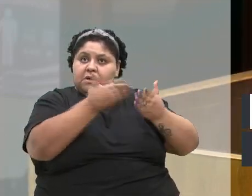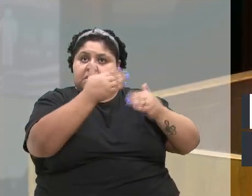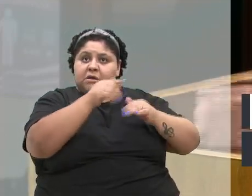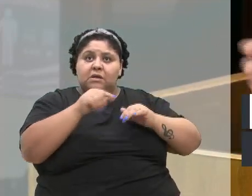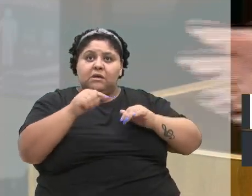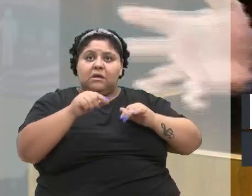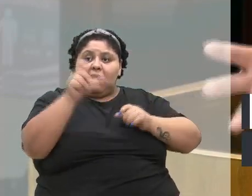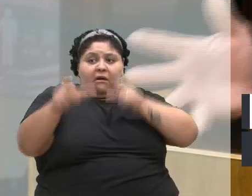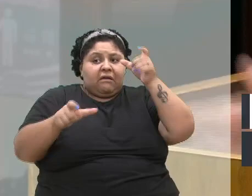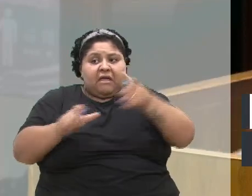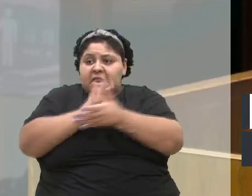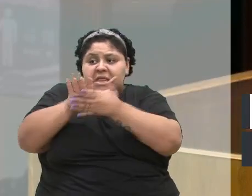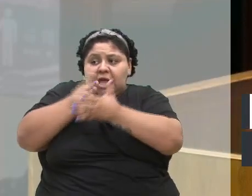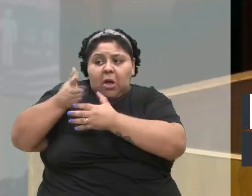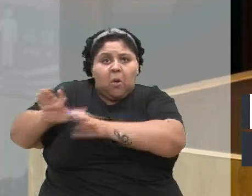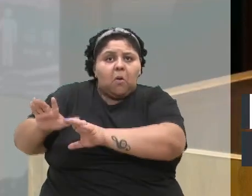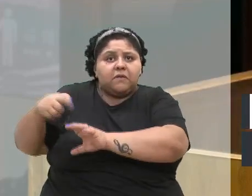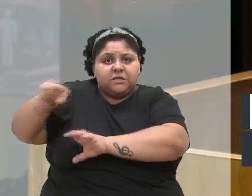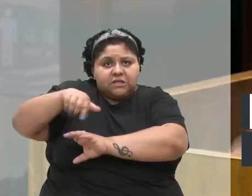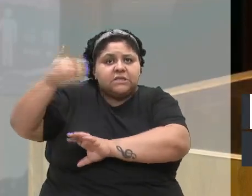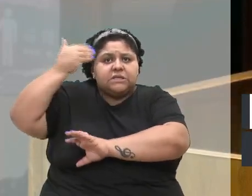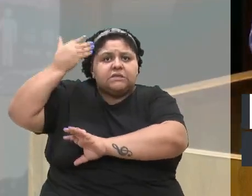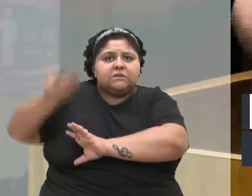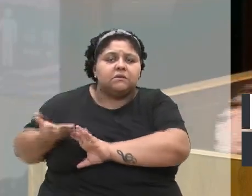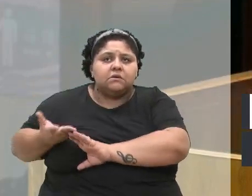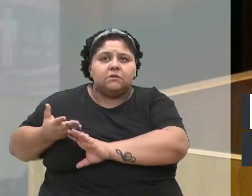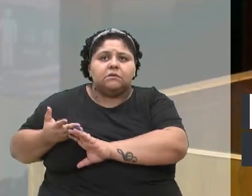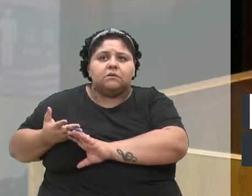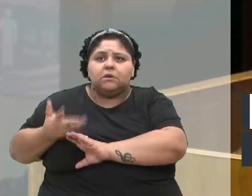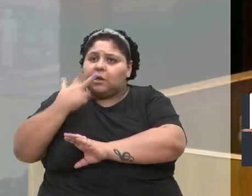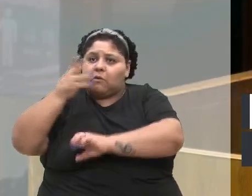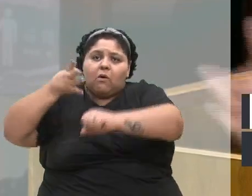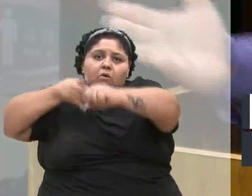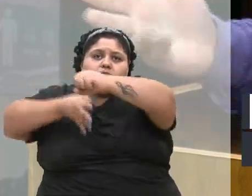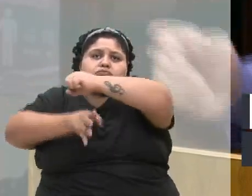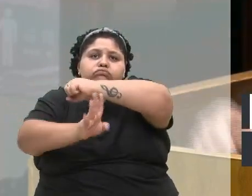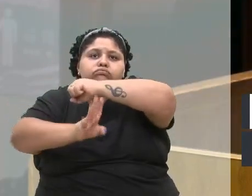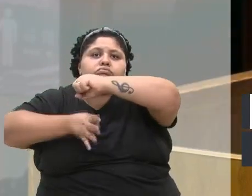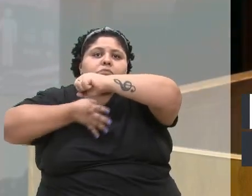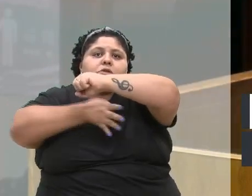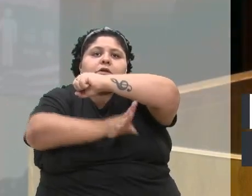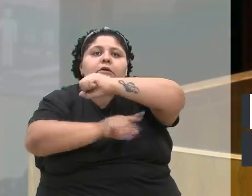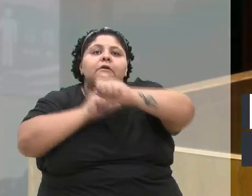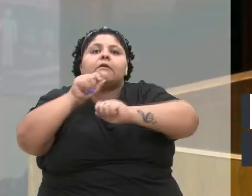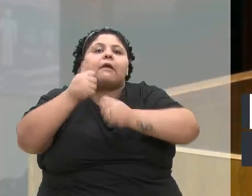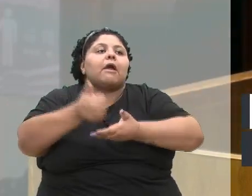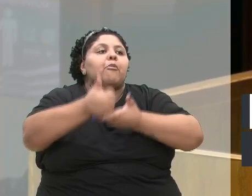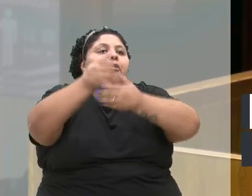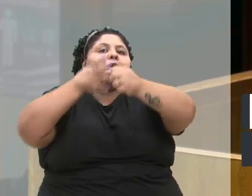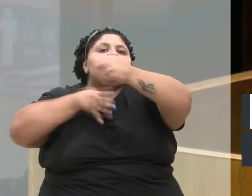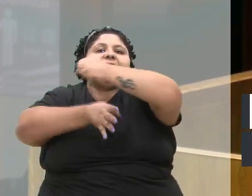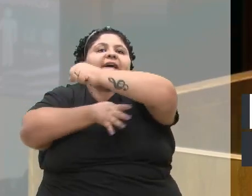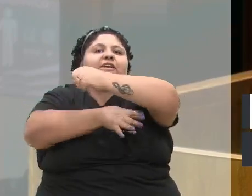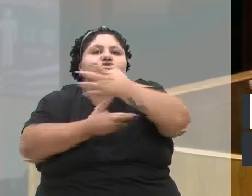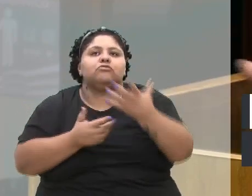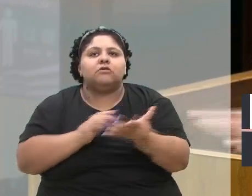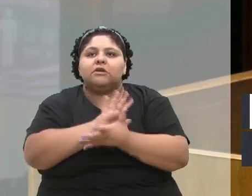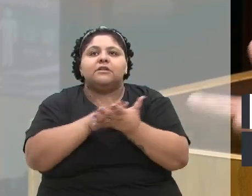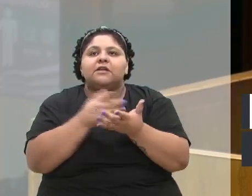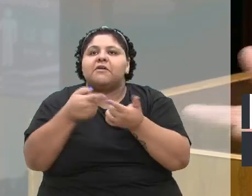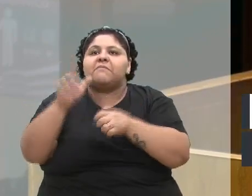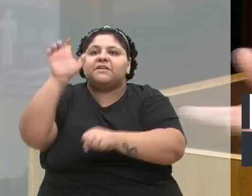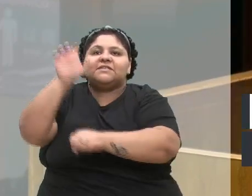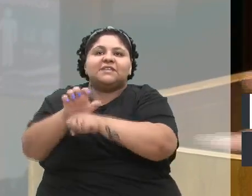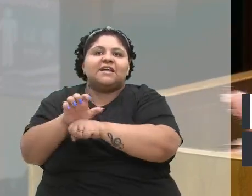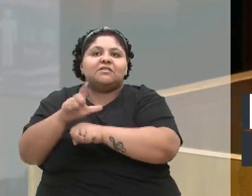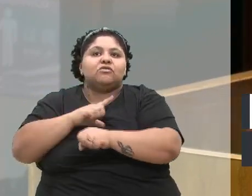contra. A gente sabe que não tem. É como os pedágios, né, vereadora Tati? Quem que é a favor do pedágio? Ninguém. Mas o Estado não tem